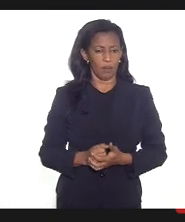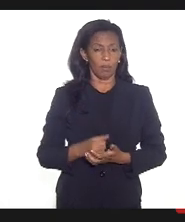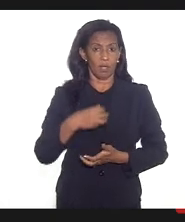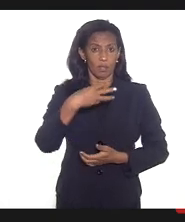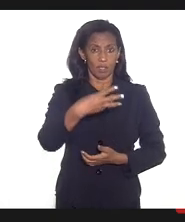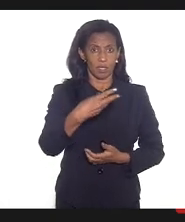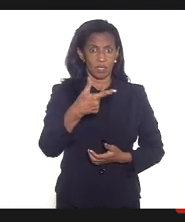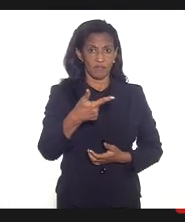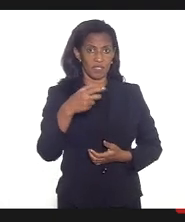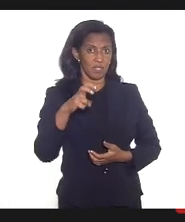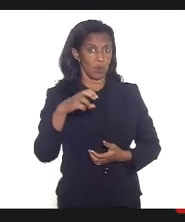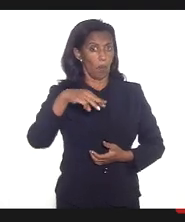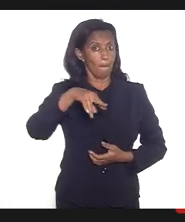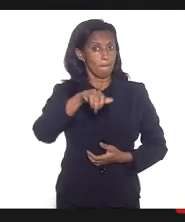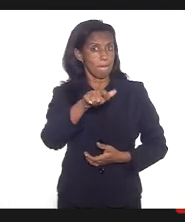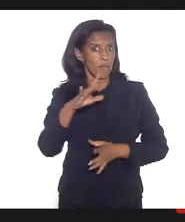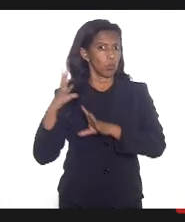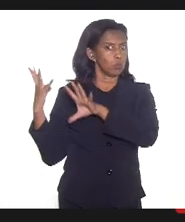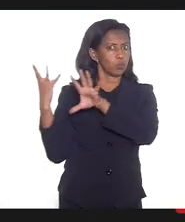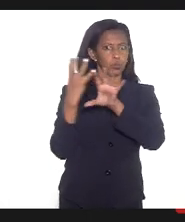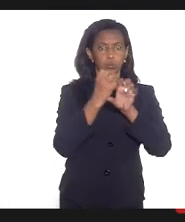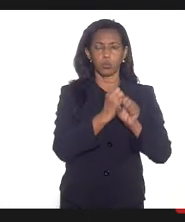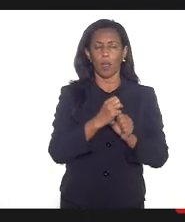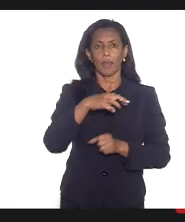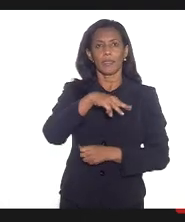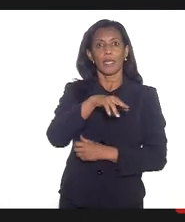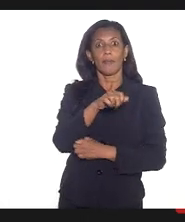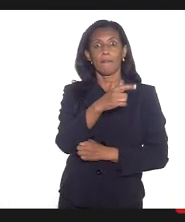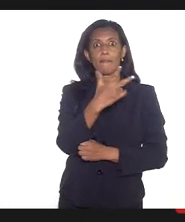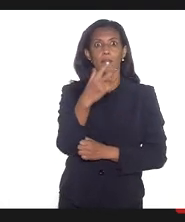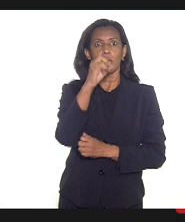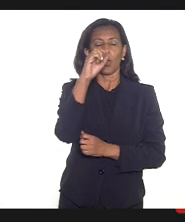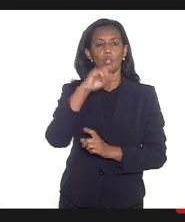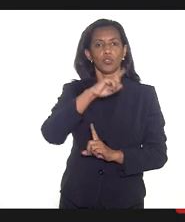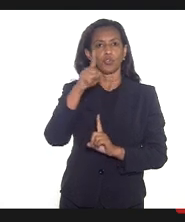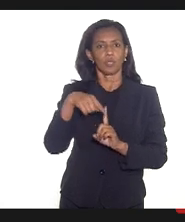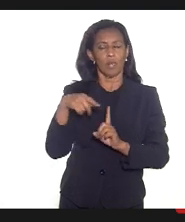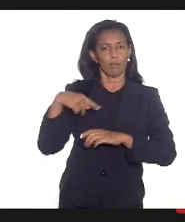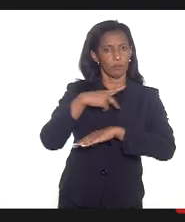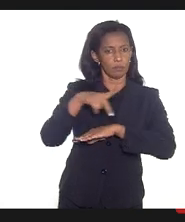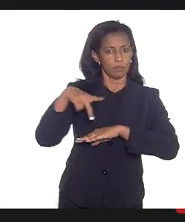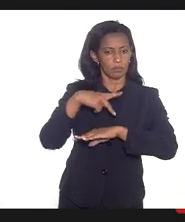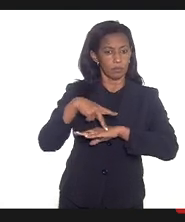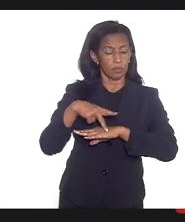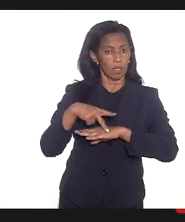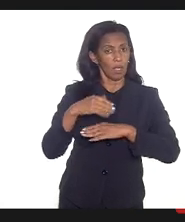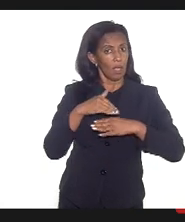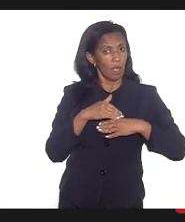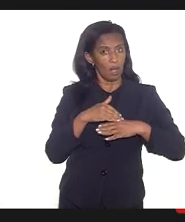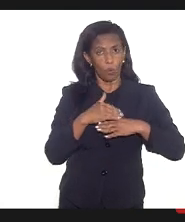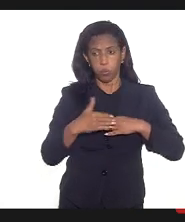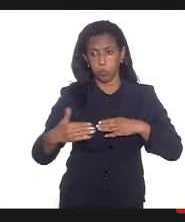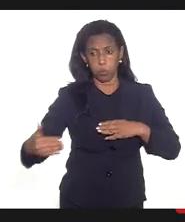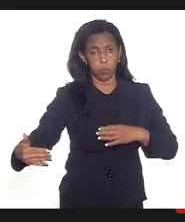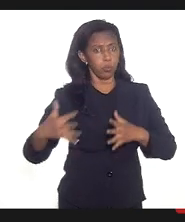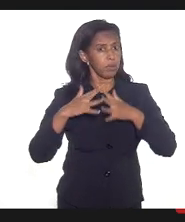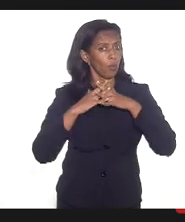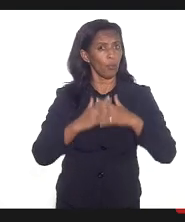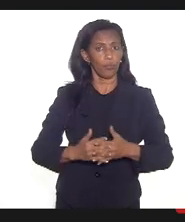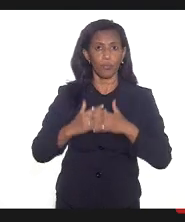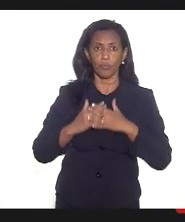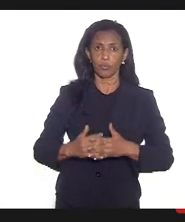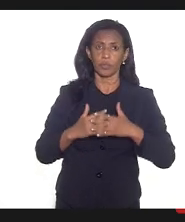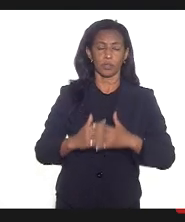325 mil de um total estimado de 3 milhões de gestantes no país, é decorrente de toda essa confusão